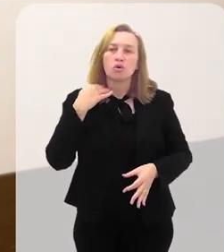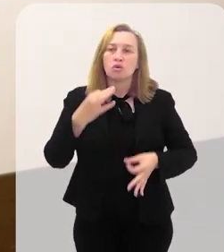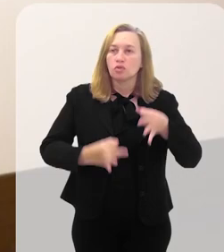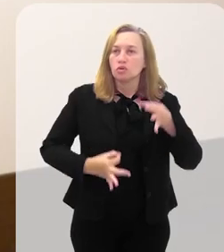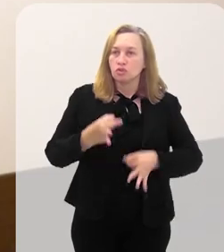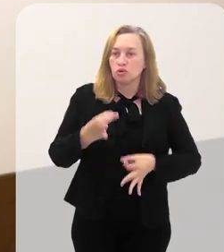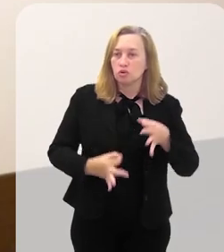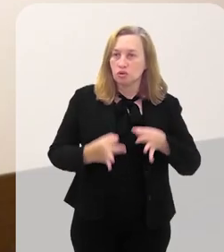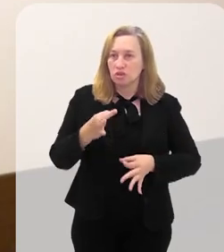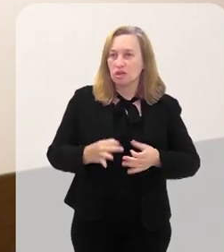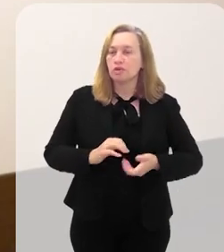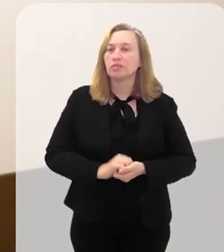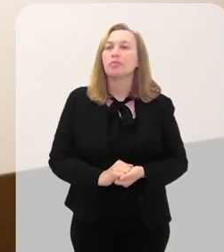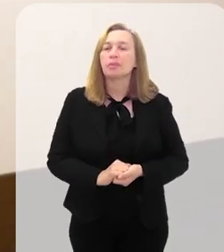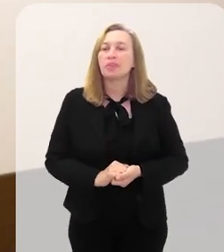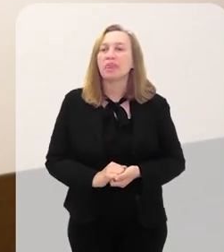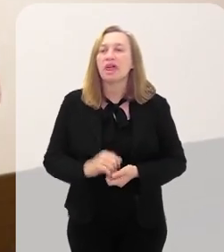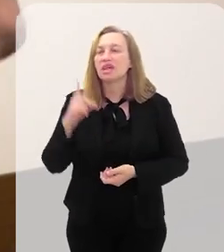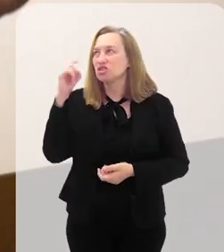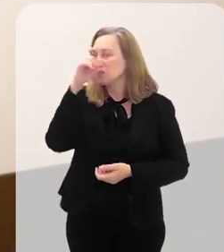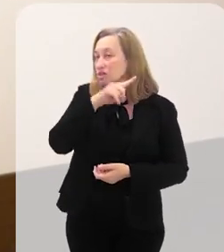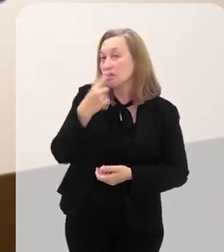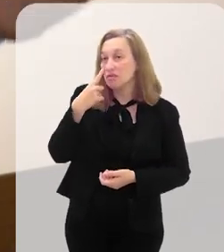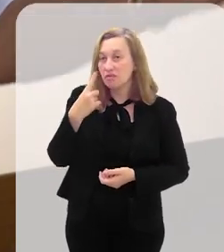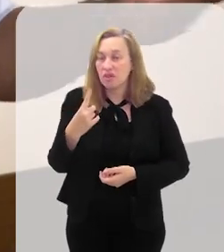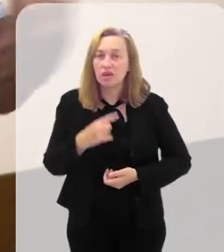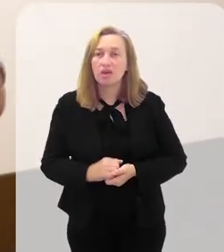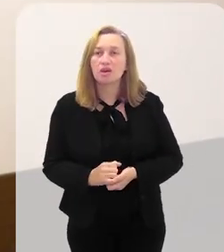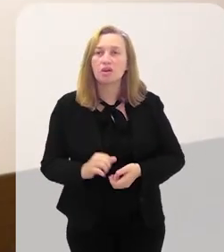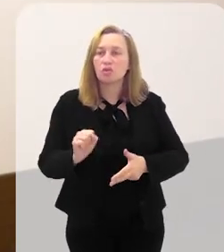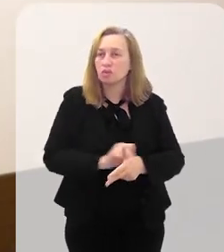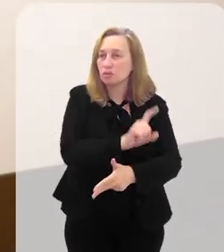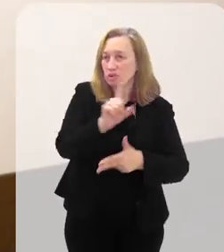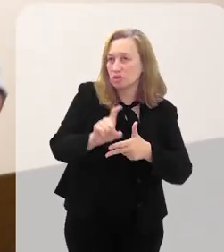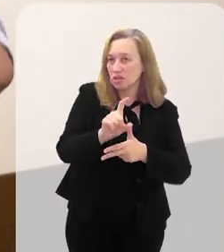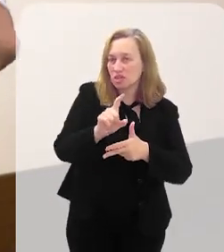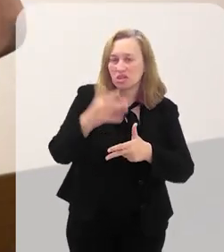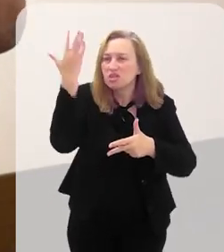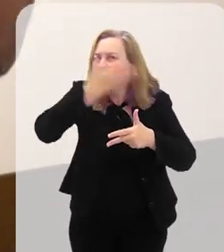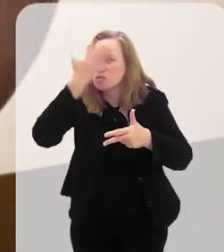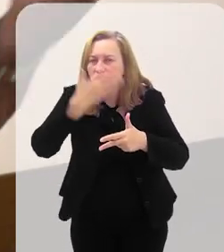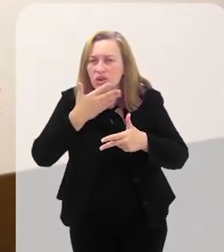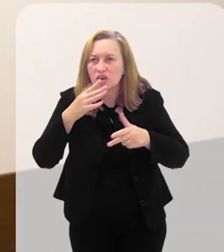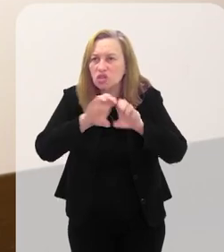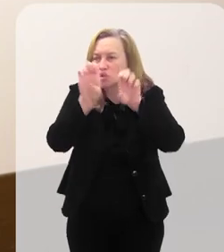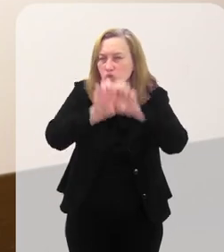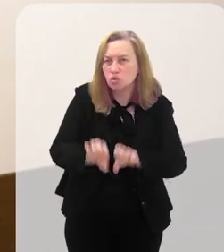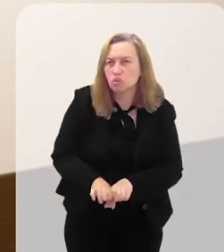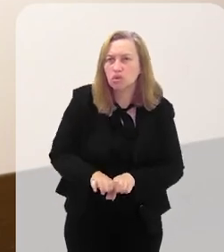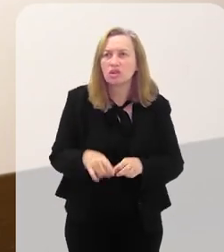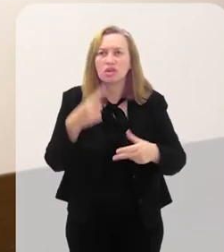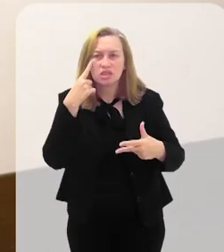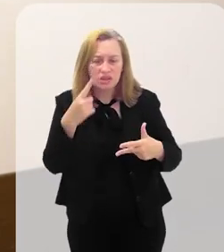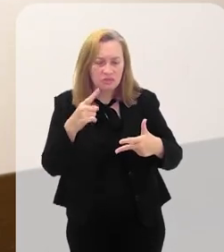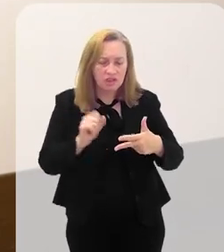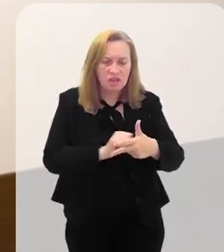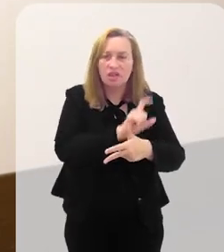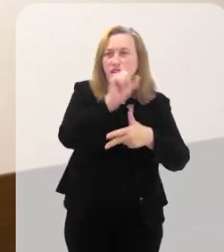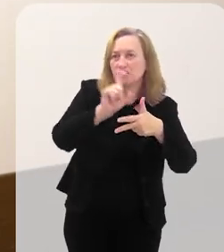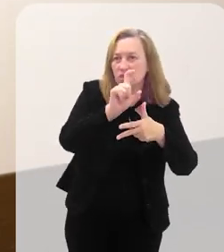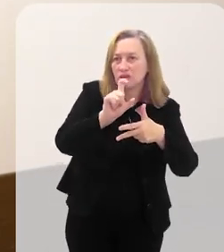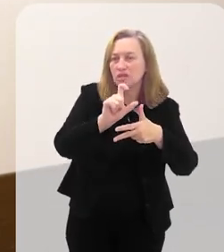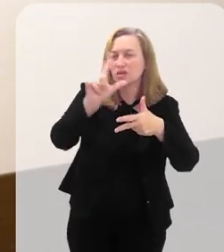representado na estrutura do judiciário. É muito mais você olhar para o executivo e não olhar para a estrutura do executivo. Se olhar para o